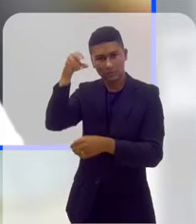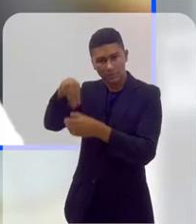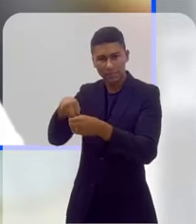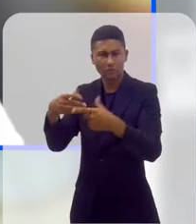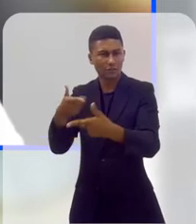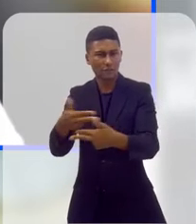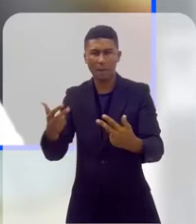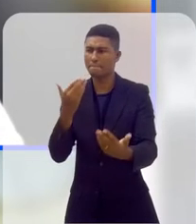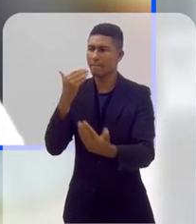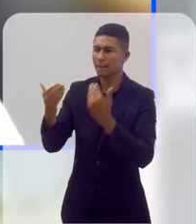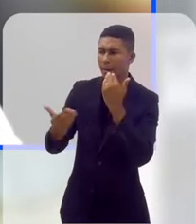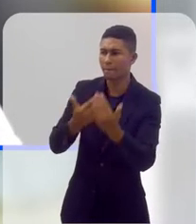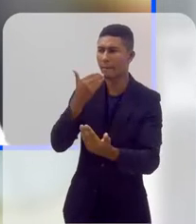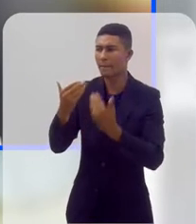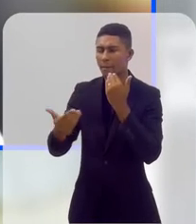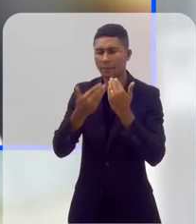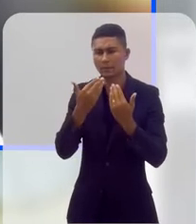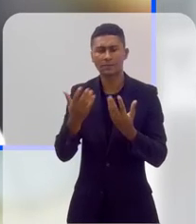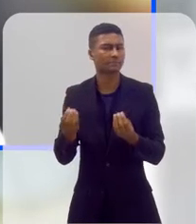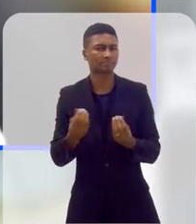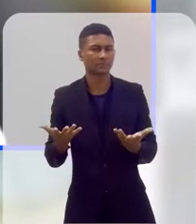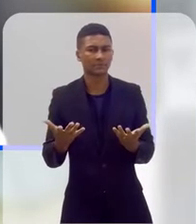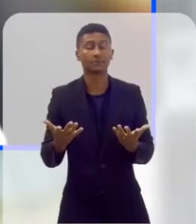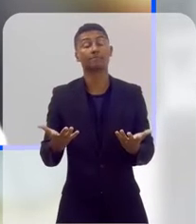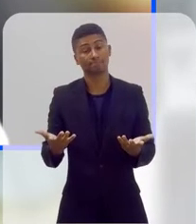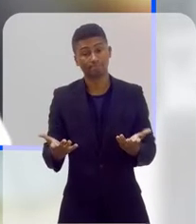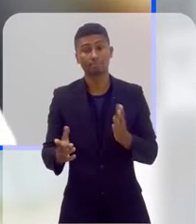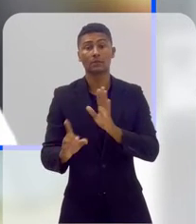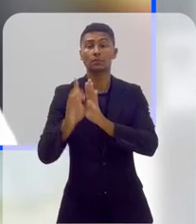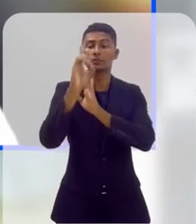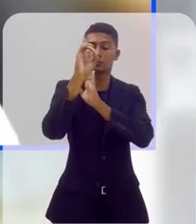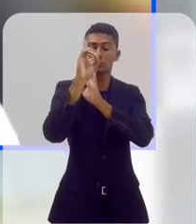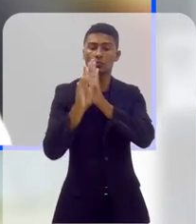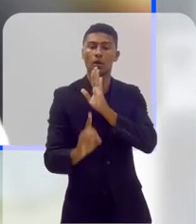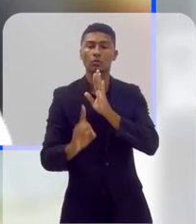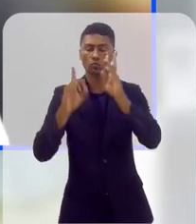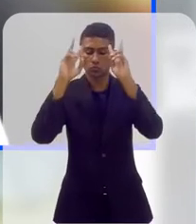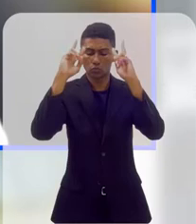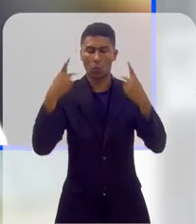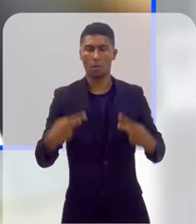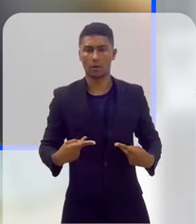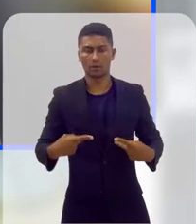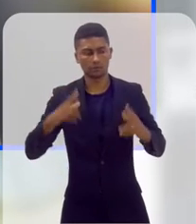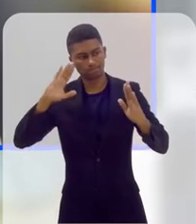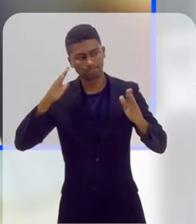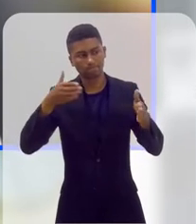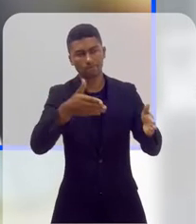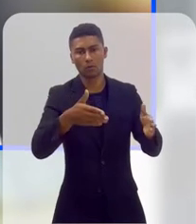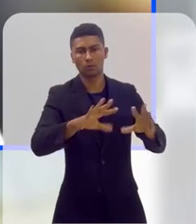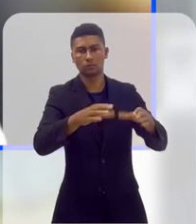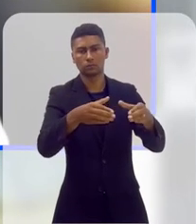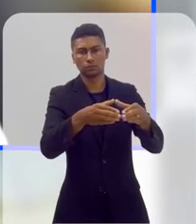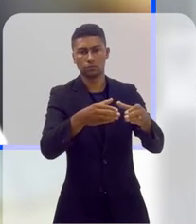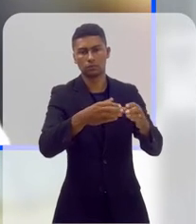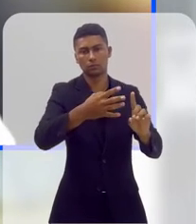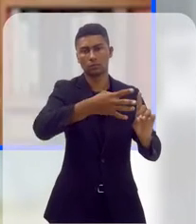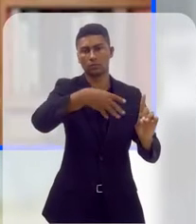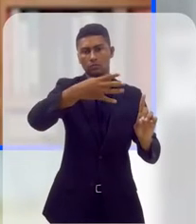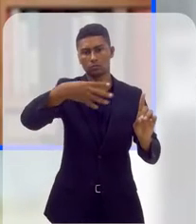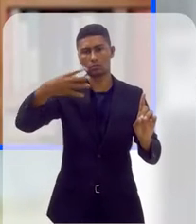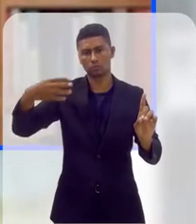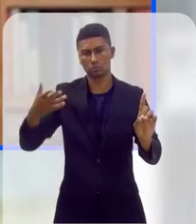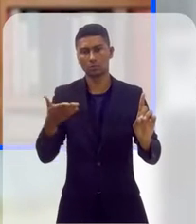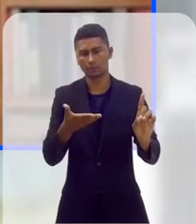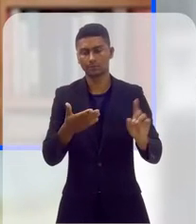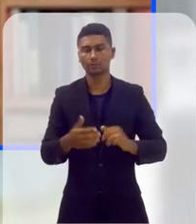em relação a uma atuação de direitos humanos mais voltada para essa população LGBTQIA+, que